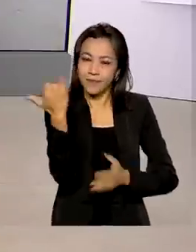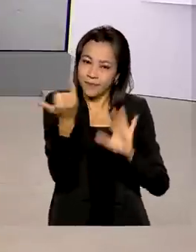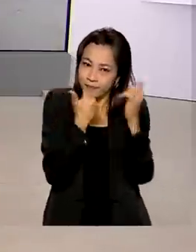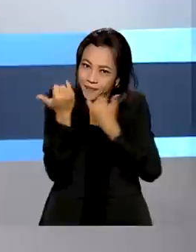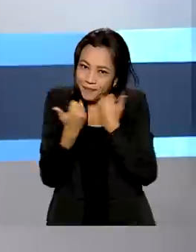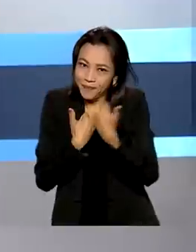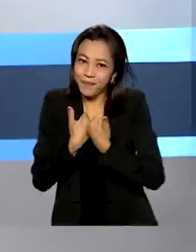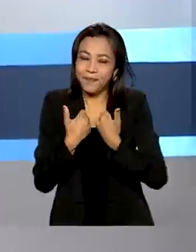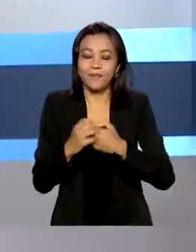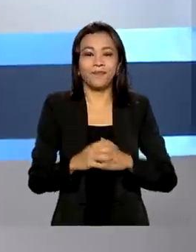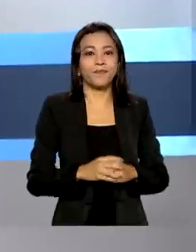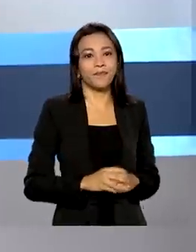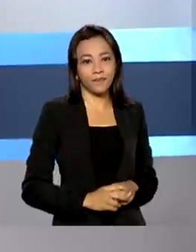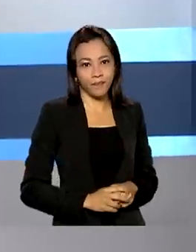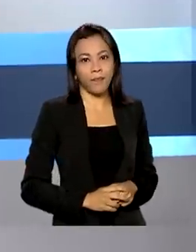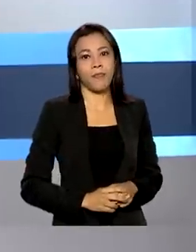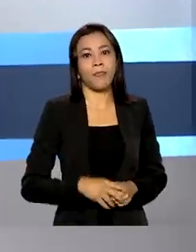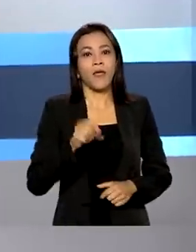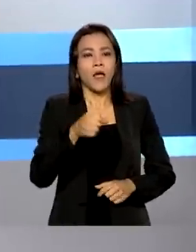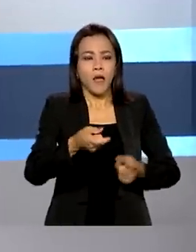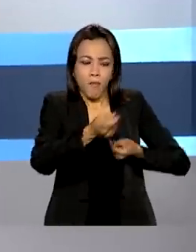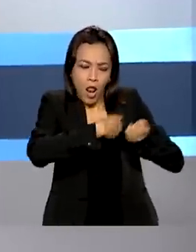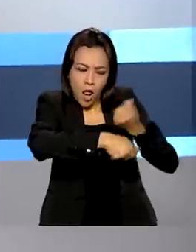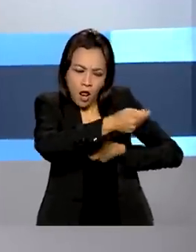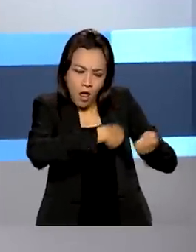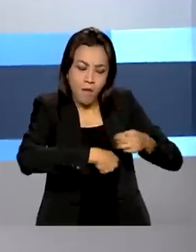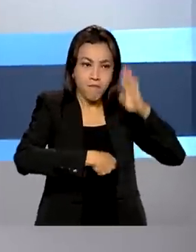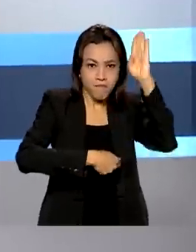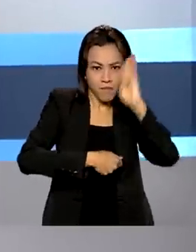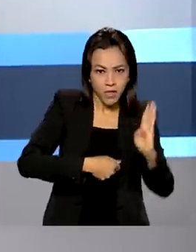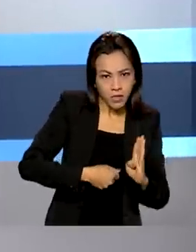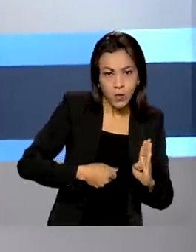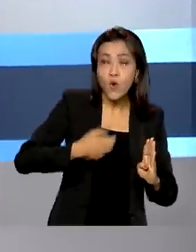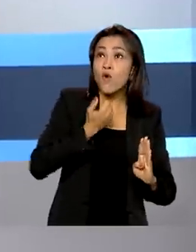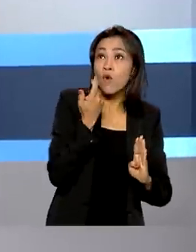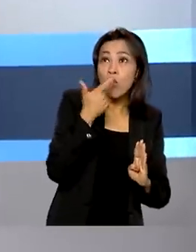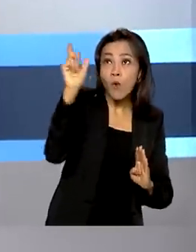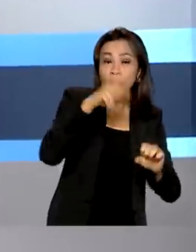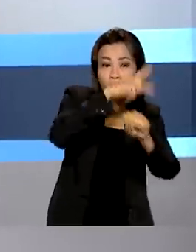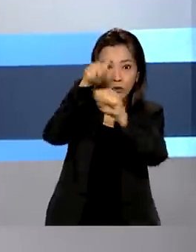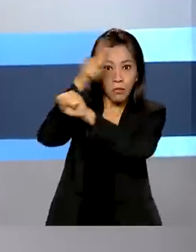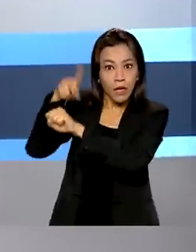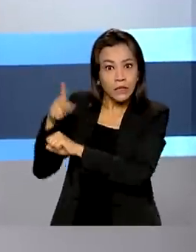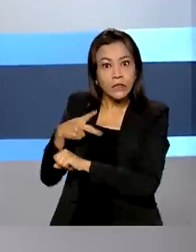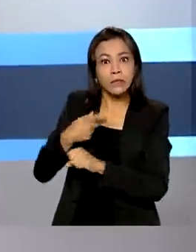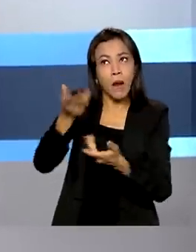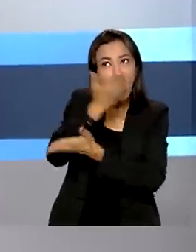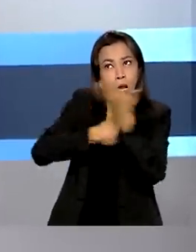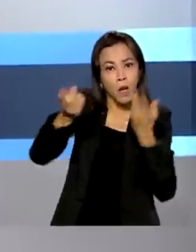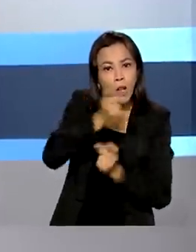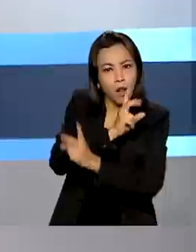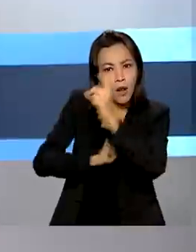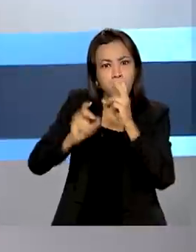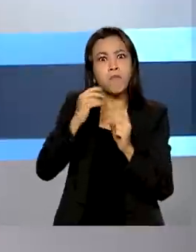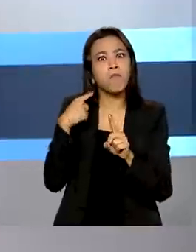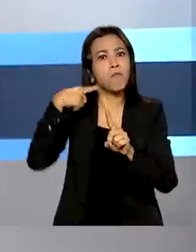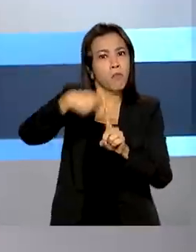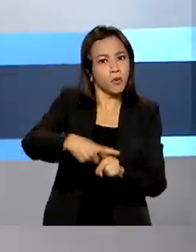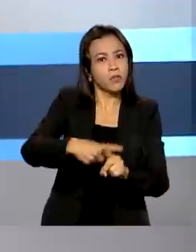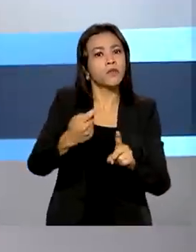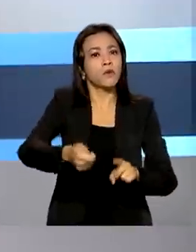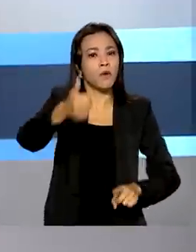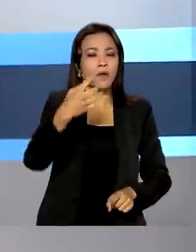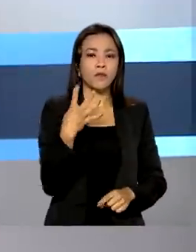informações. E olha, as trocas comerciais do Brasil com o exterior registraram um saldo positivo de quase 40